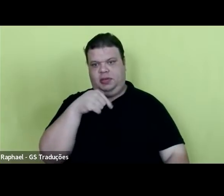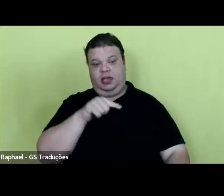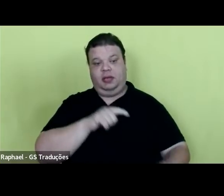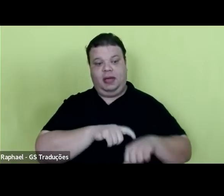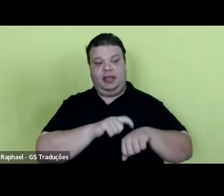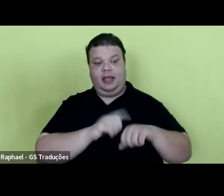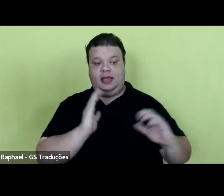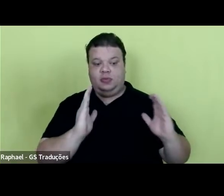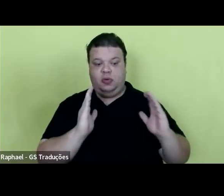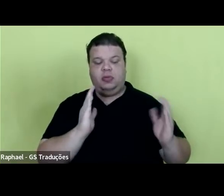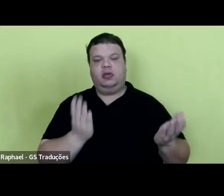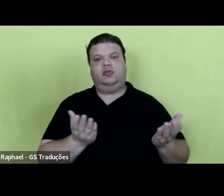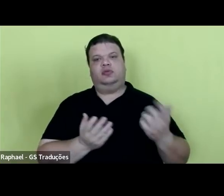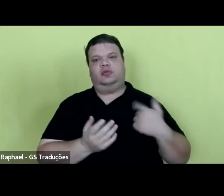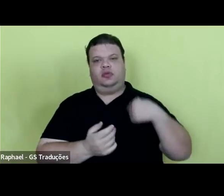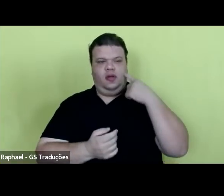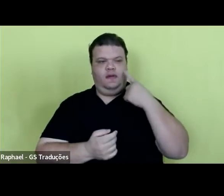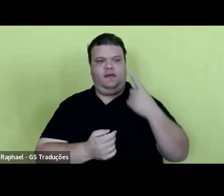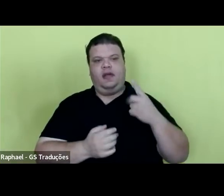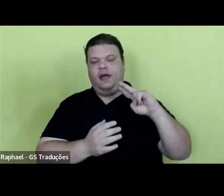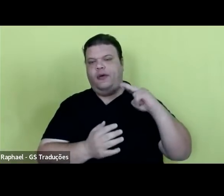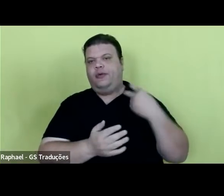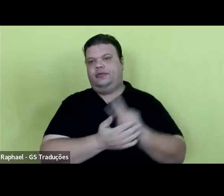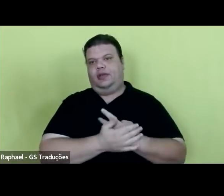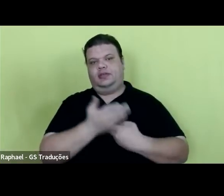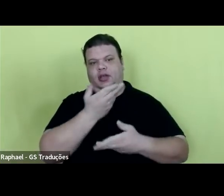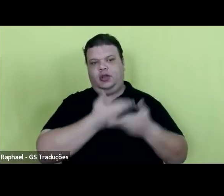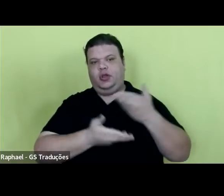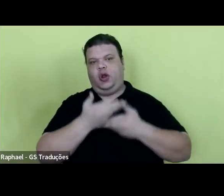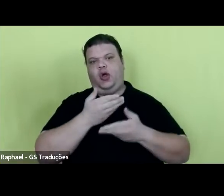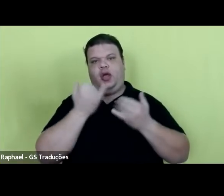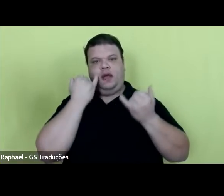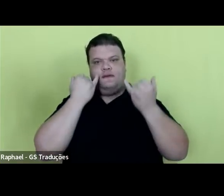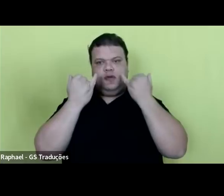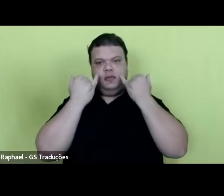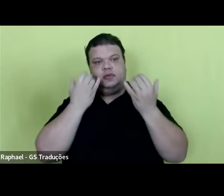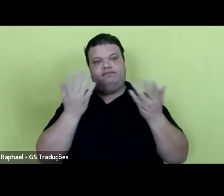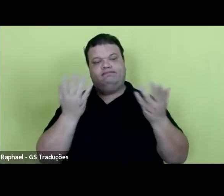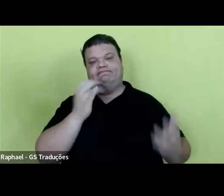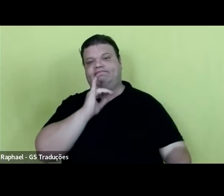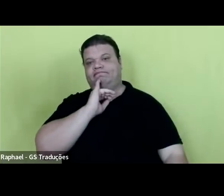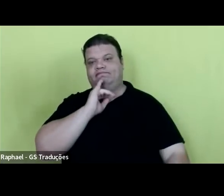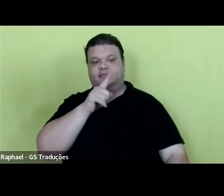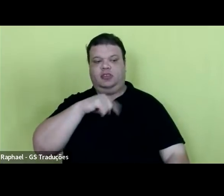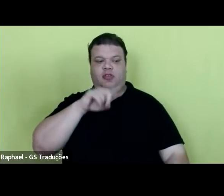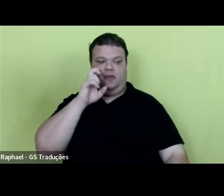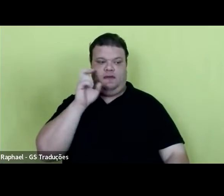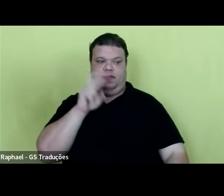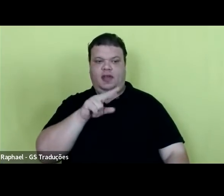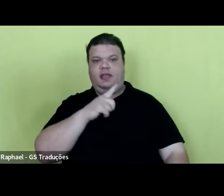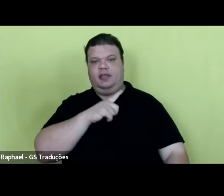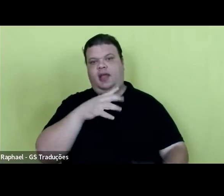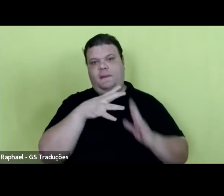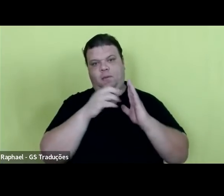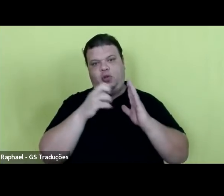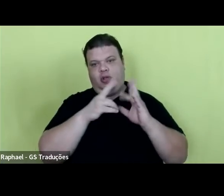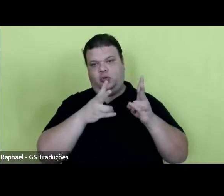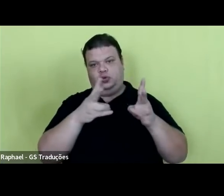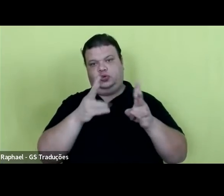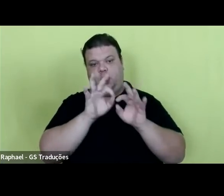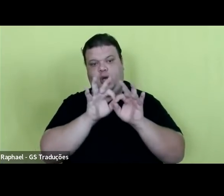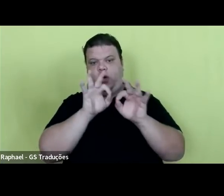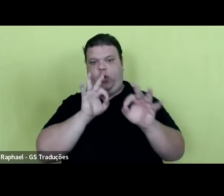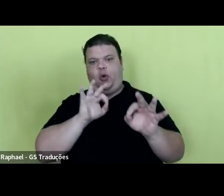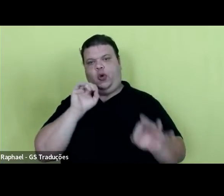ocorre a troca de informações. infelizmente, ainda estamos no modelo online, ainda